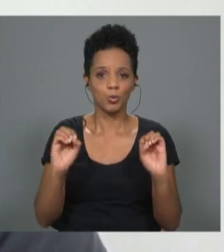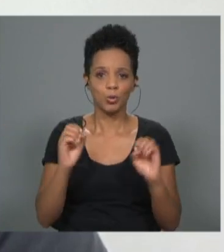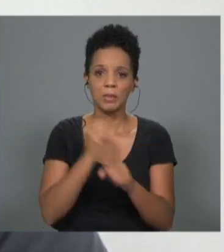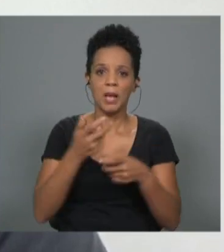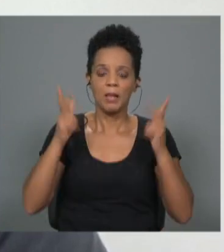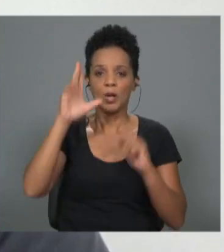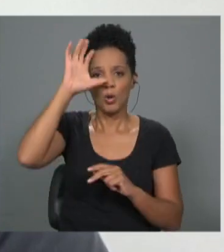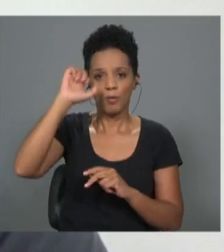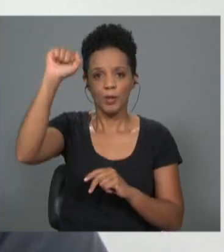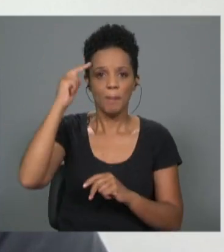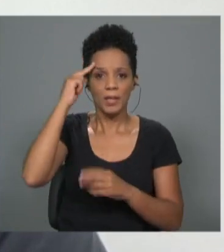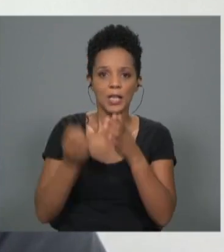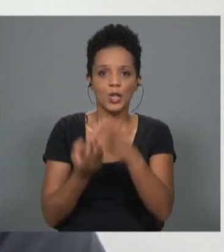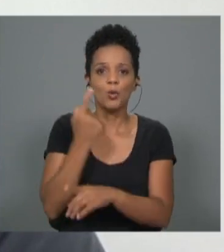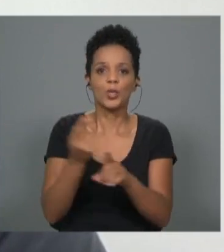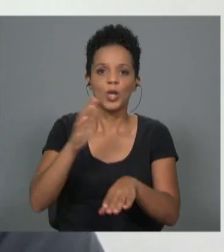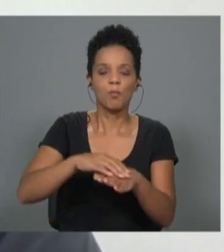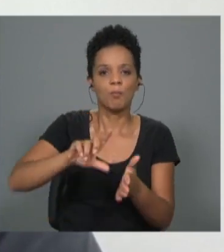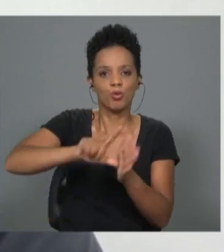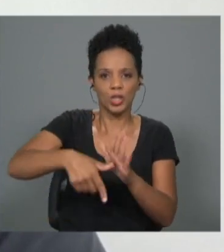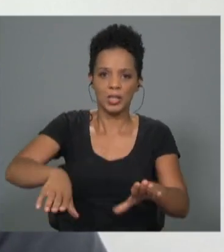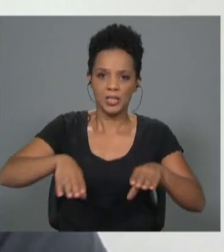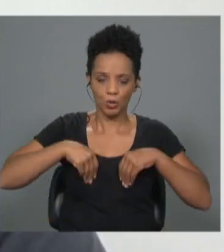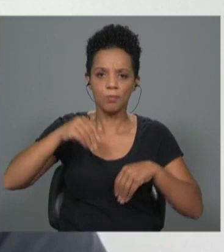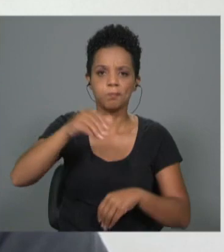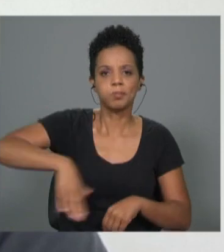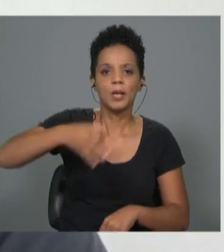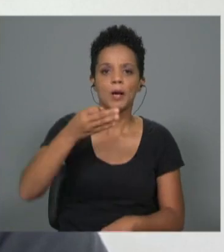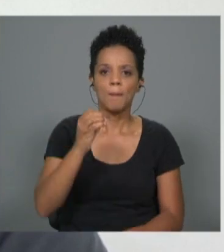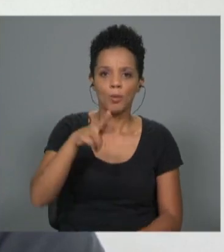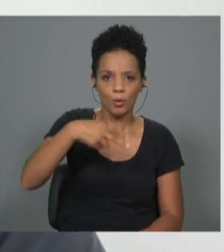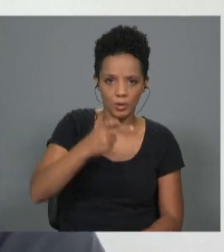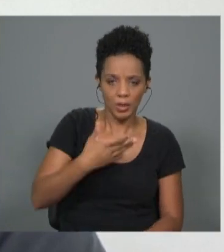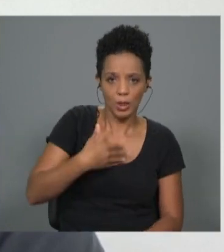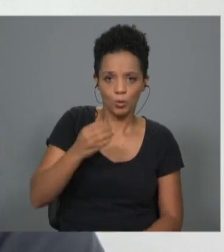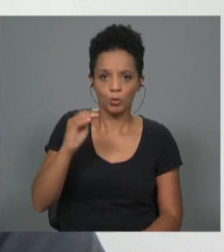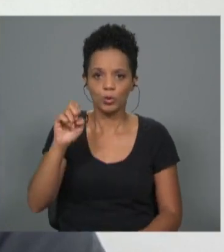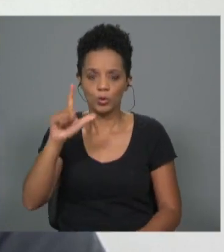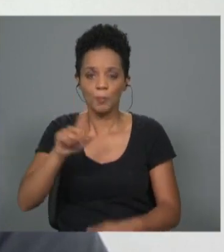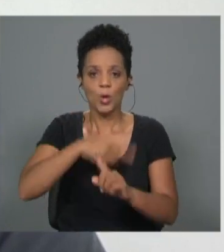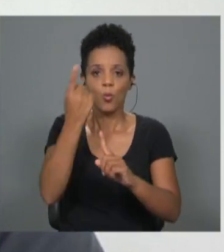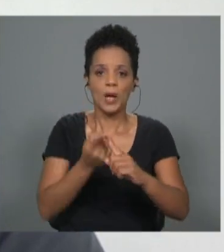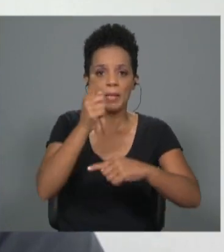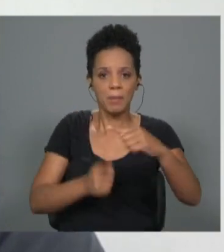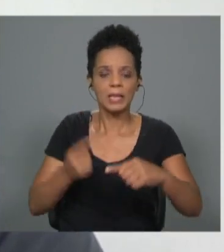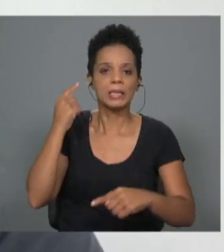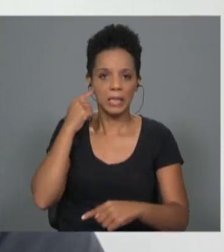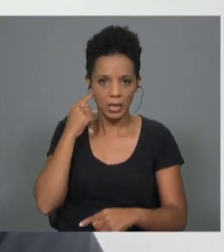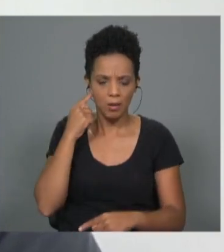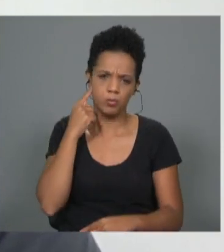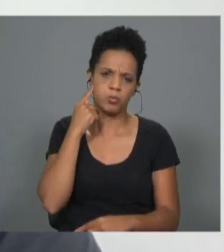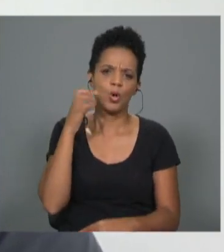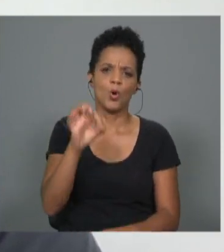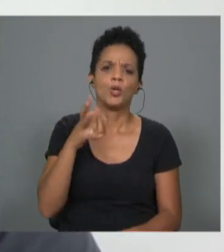criou exatamente para receber este projeto na Ponta do Sol. Portanto, passado um ano e meio, os nossos dados são todos muito bons, mais de 8 mil